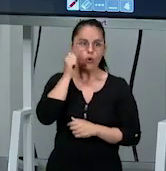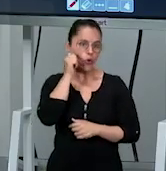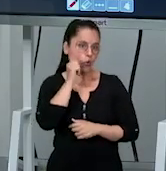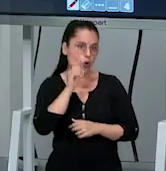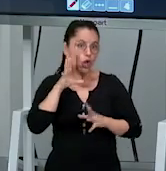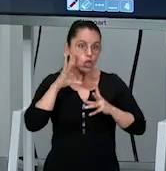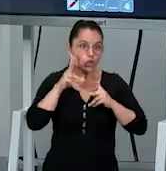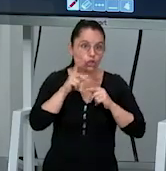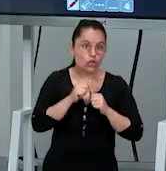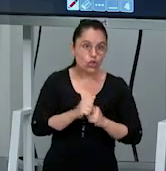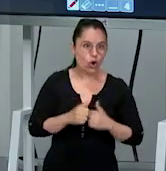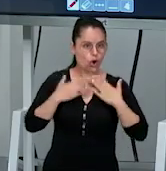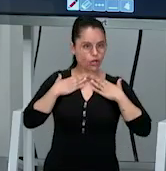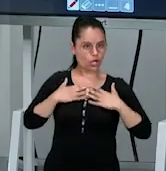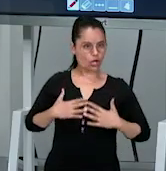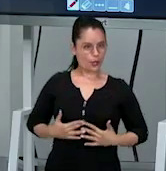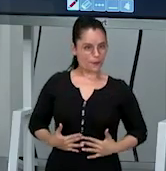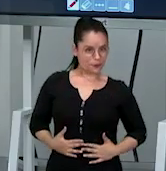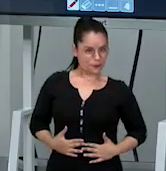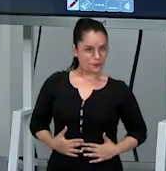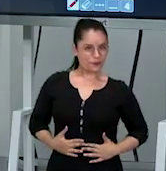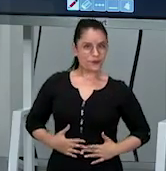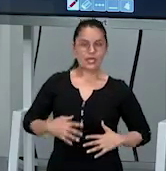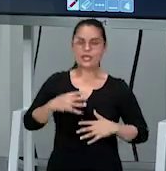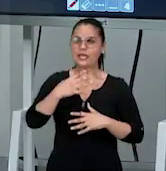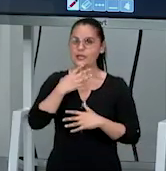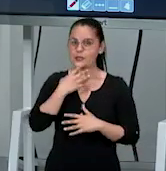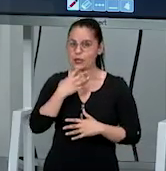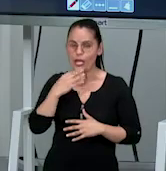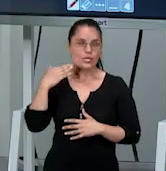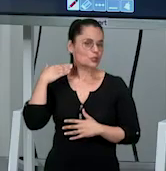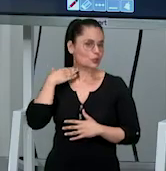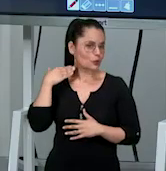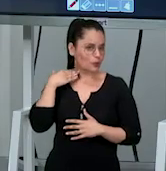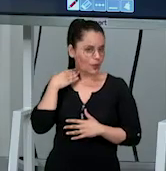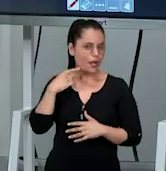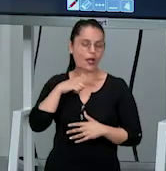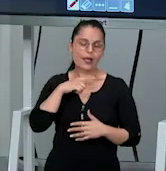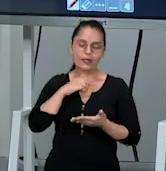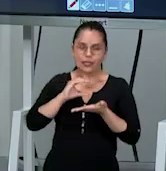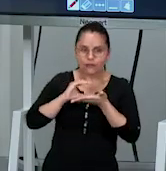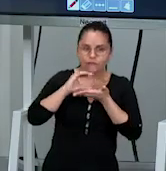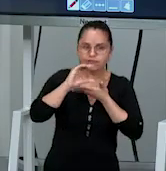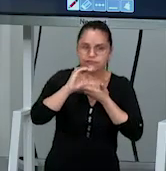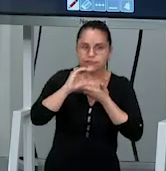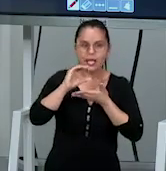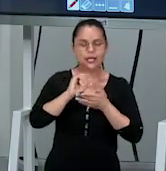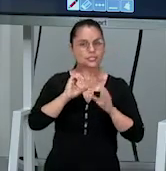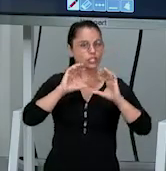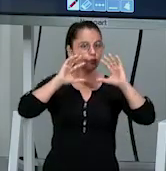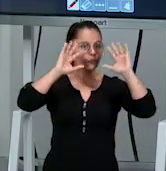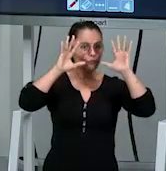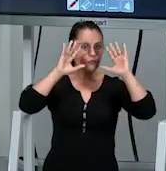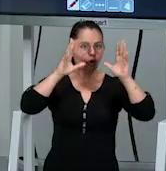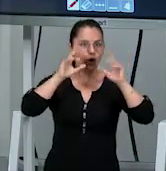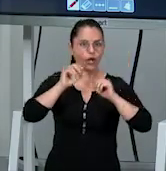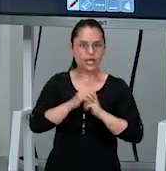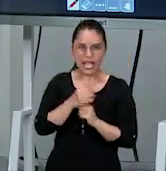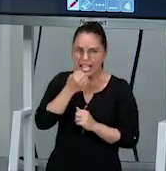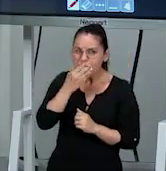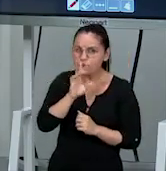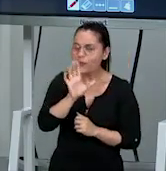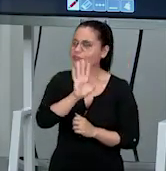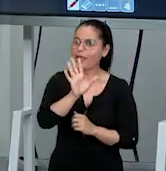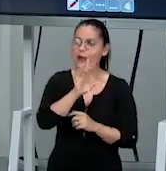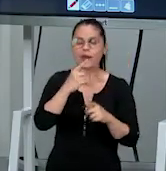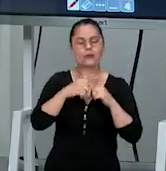a torcida toda com a camisa, com um monte de coisa, né? Desse banco estatal que patrocina o vôlei. E vale lembrar que ele patrocina não é porque ele é bonzinho, é